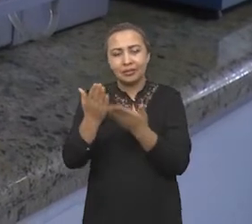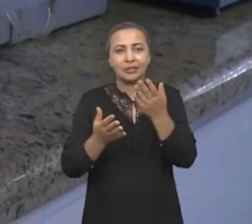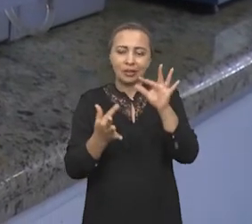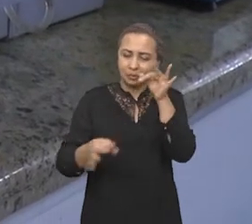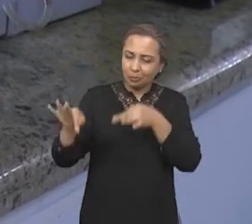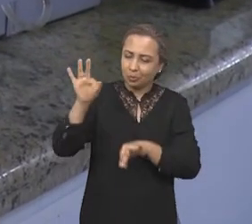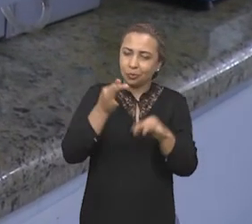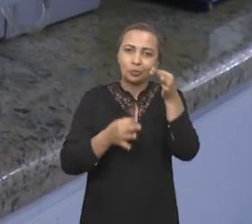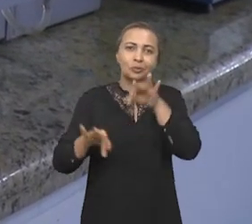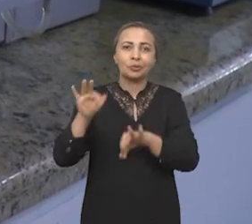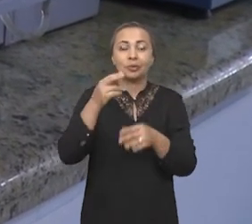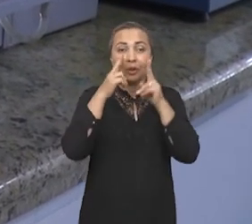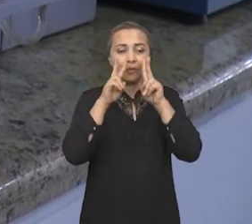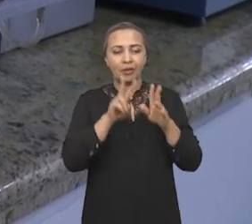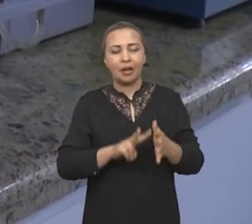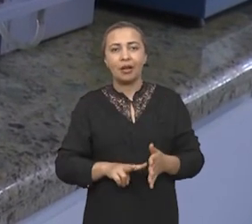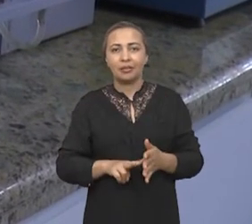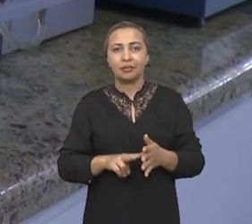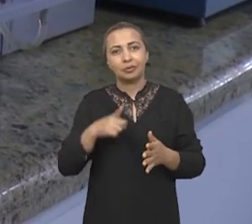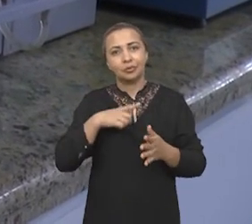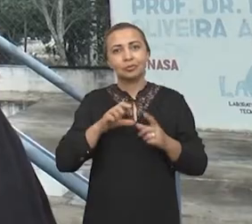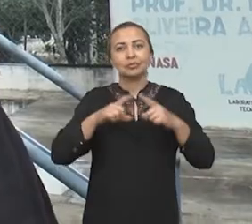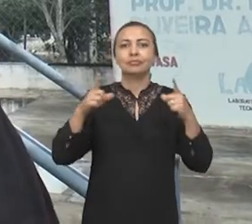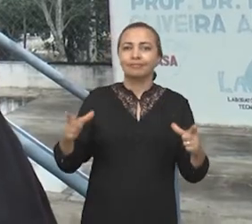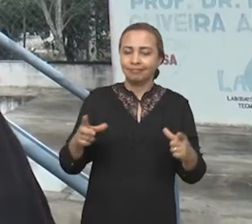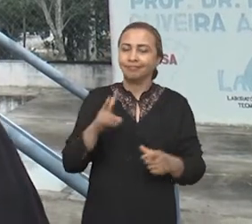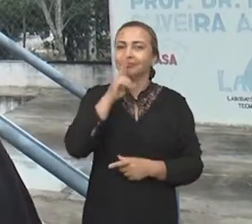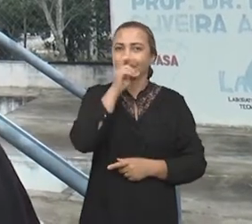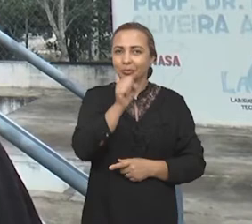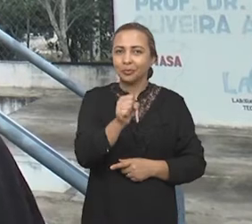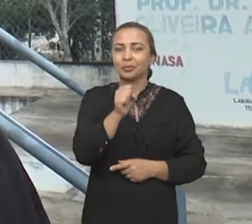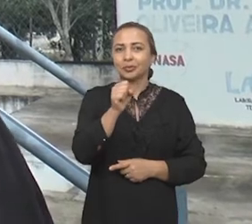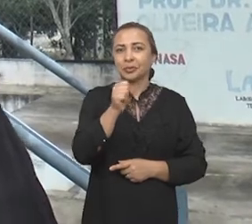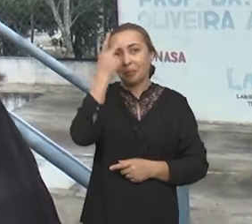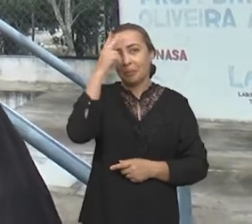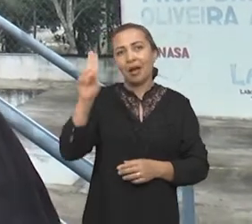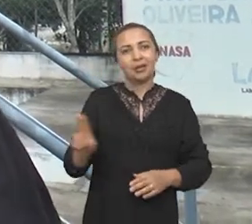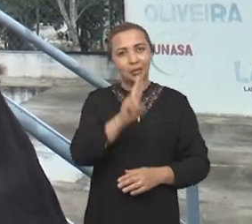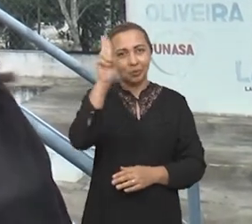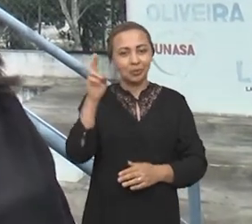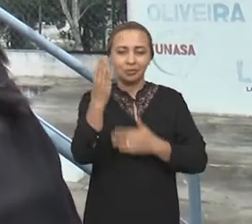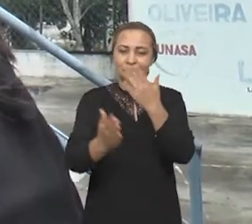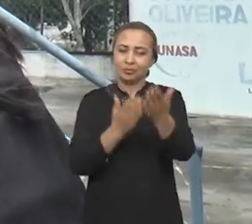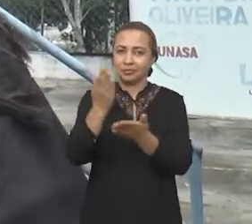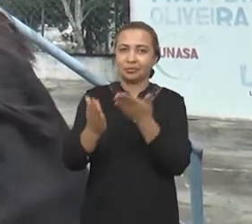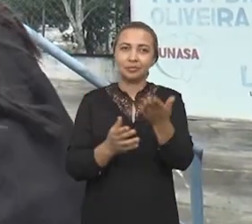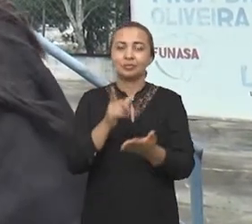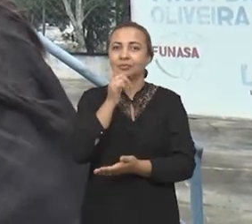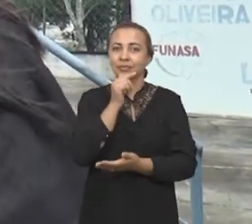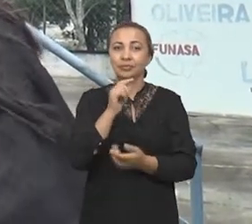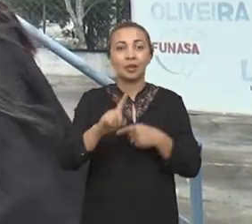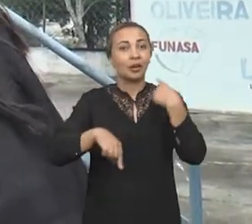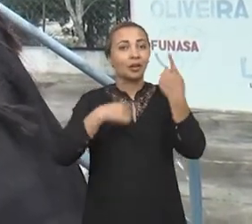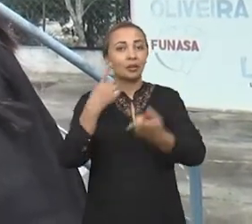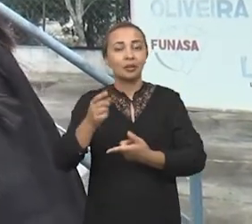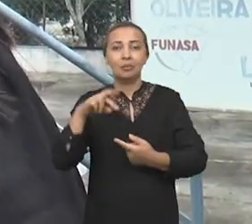laboratório, verificamos que tinha grande potencialidade para ser utilizado no tratamento da água e